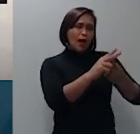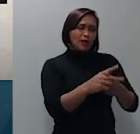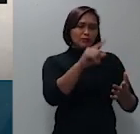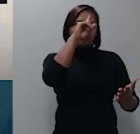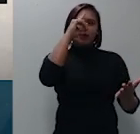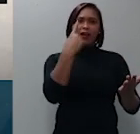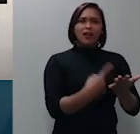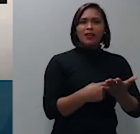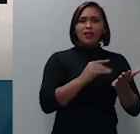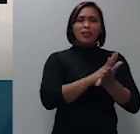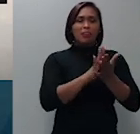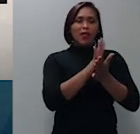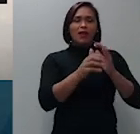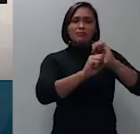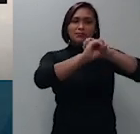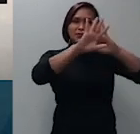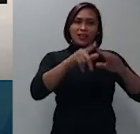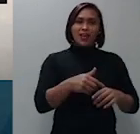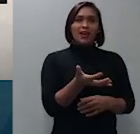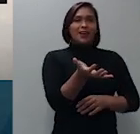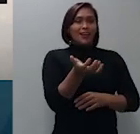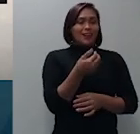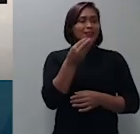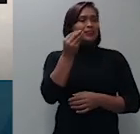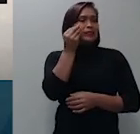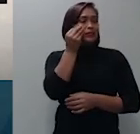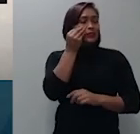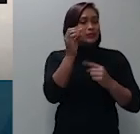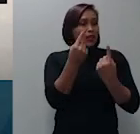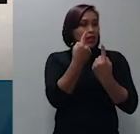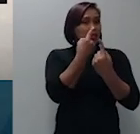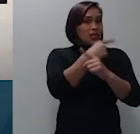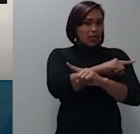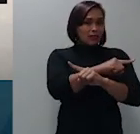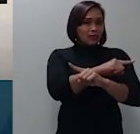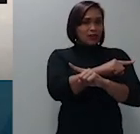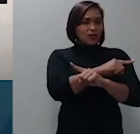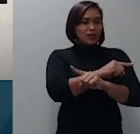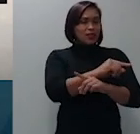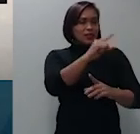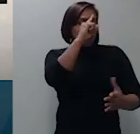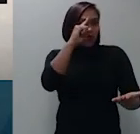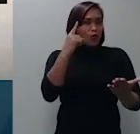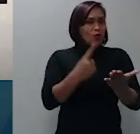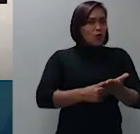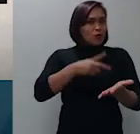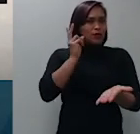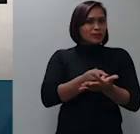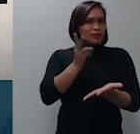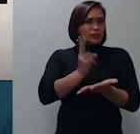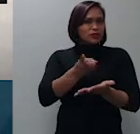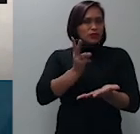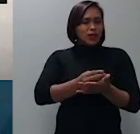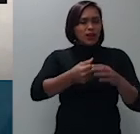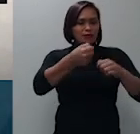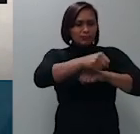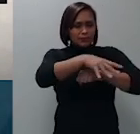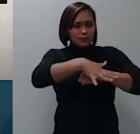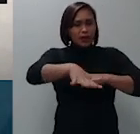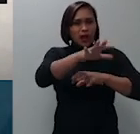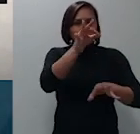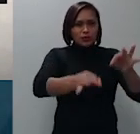ela estava tentando inverter um comando constante da deliberação judicial naquele momento